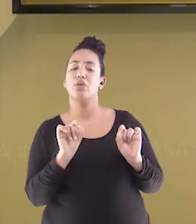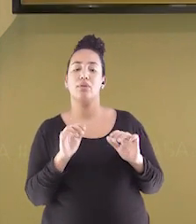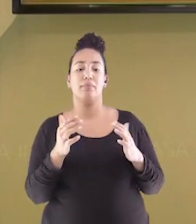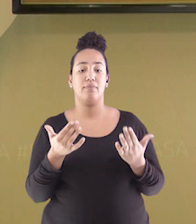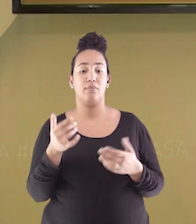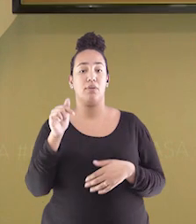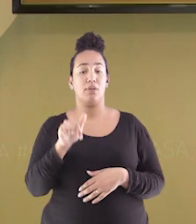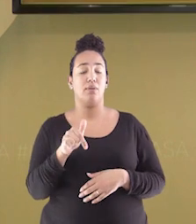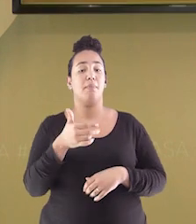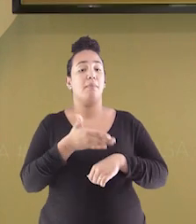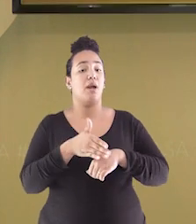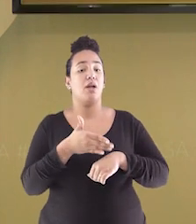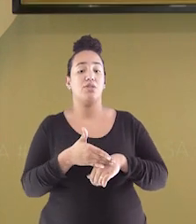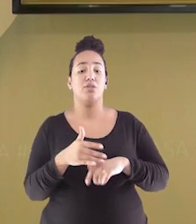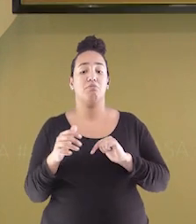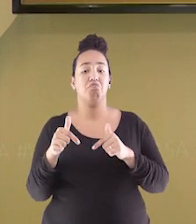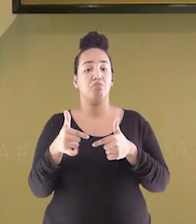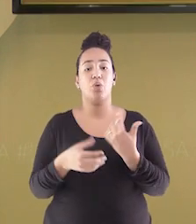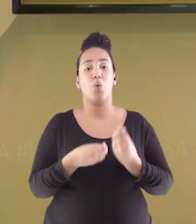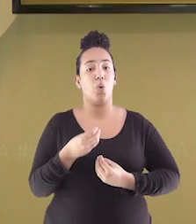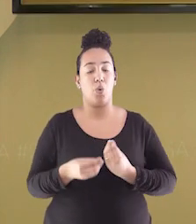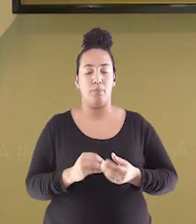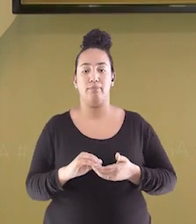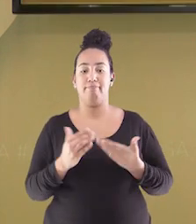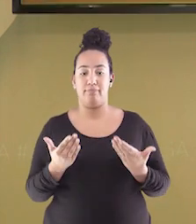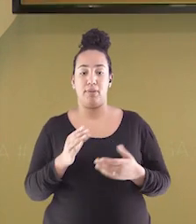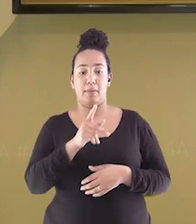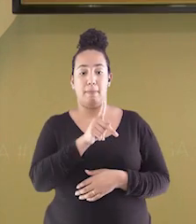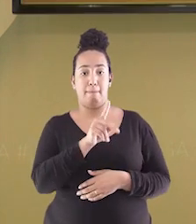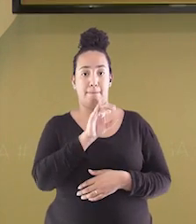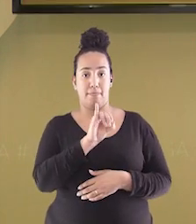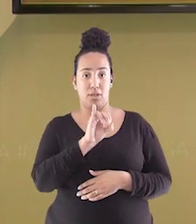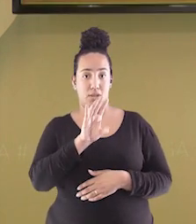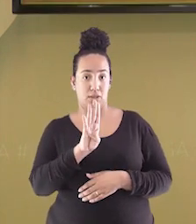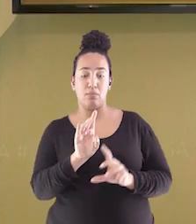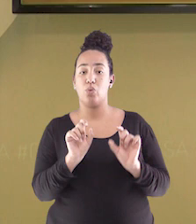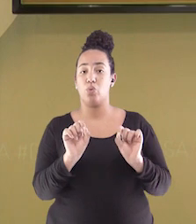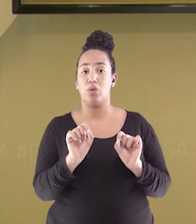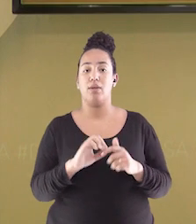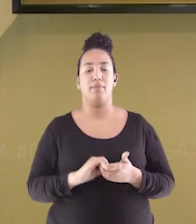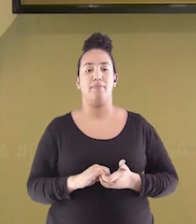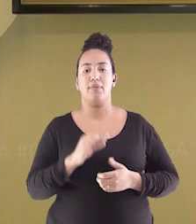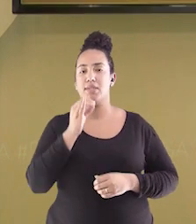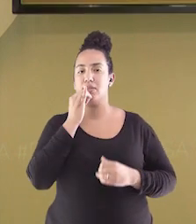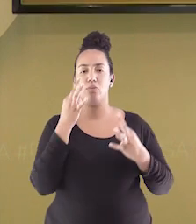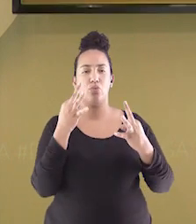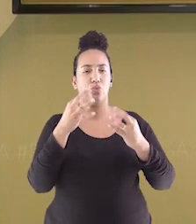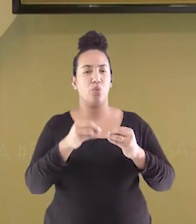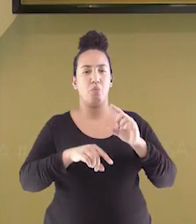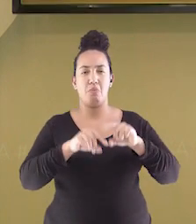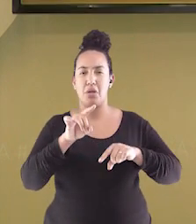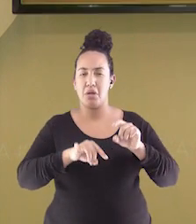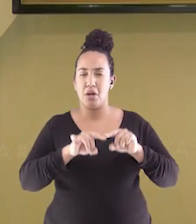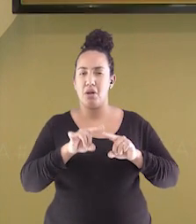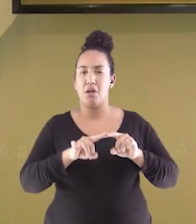mas na prática o que significa isso? O PIB é a soma de todos os bens e